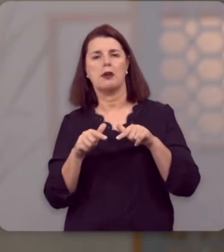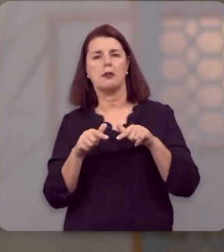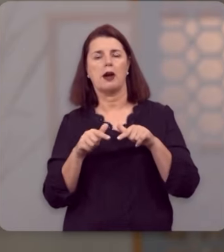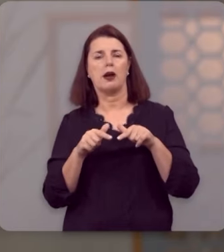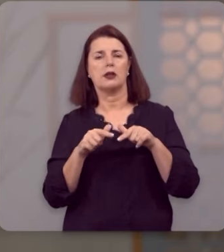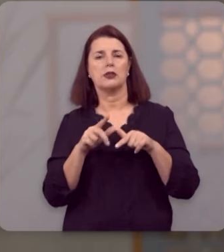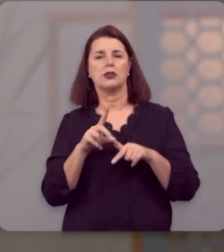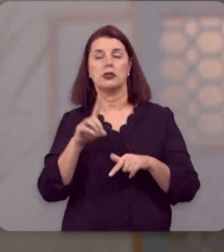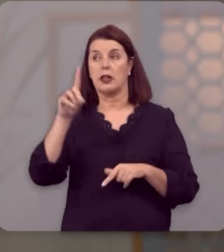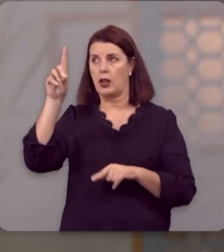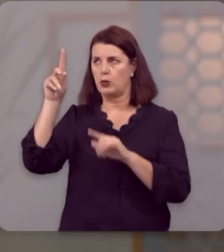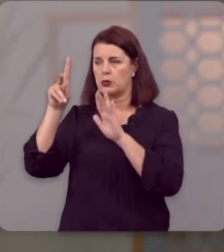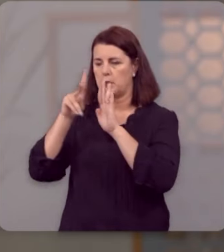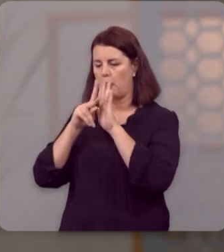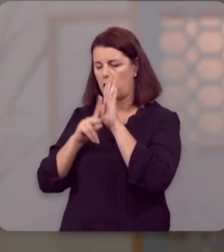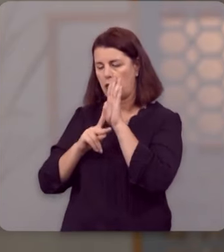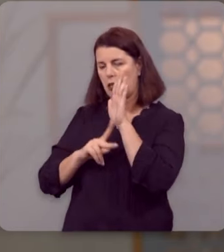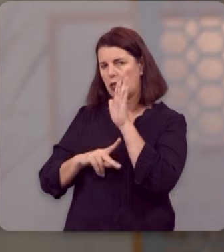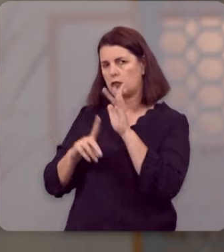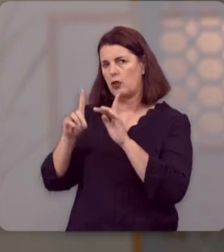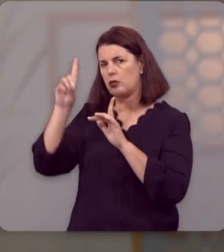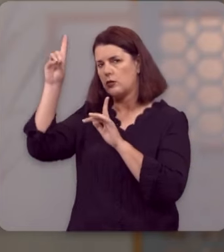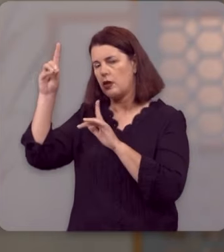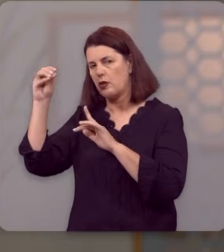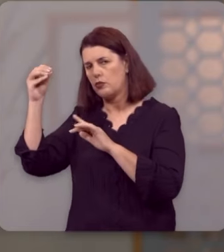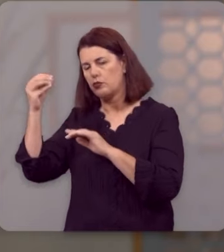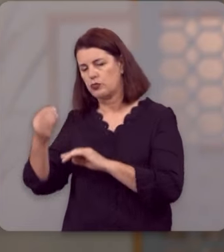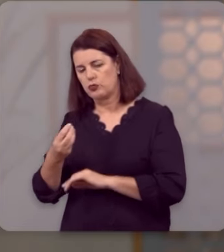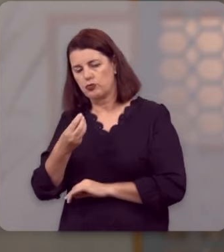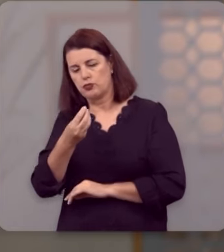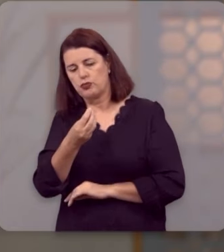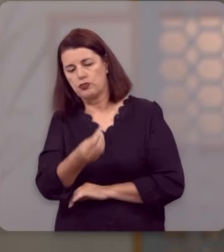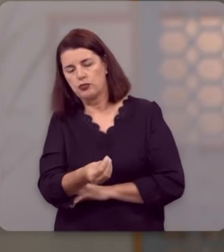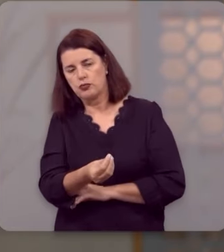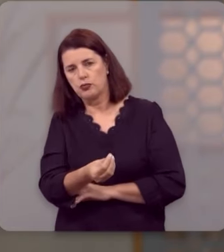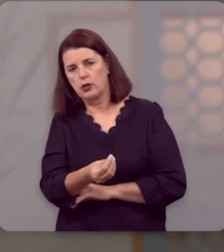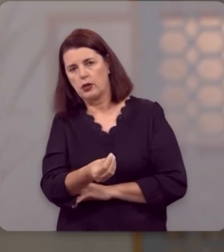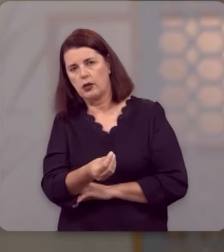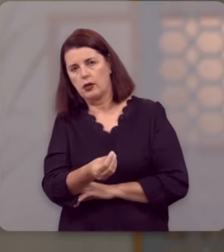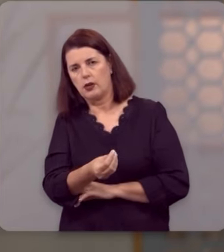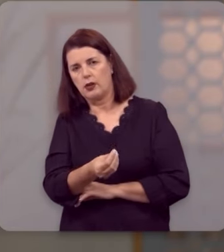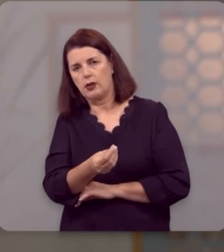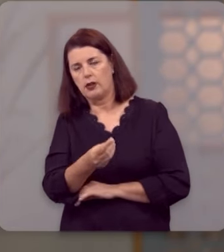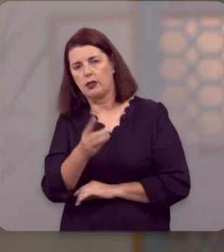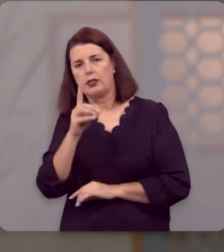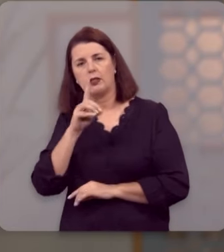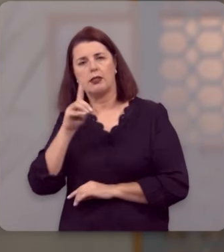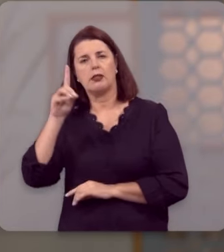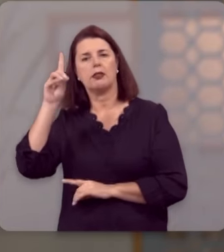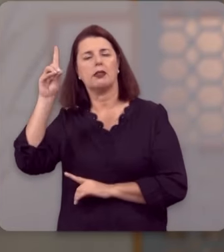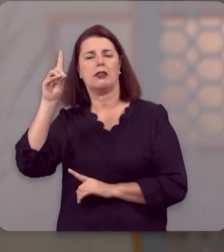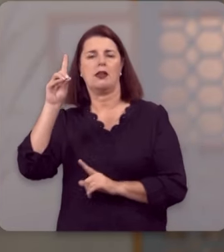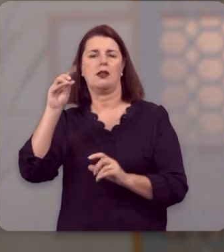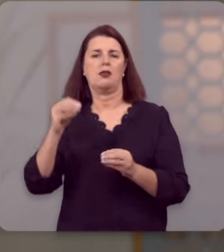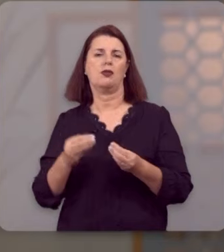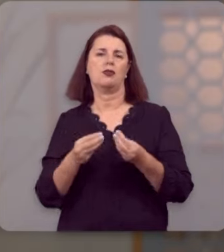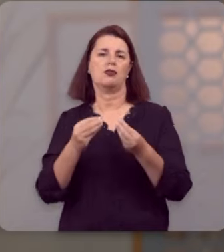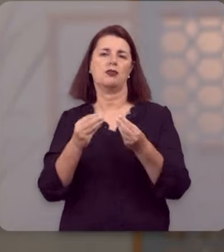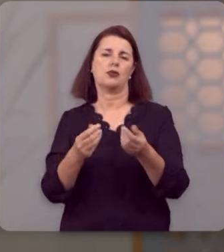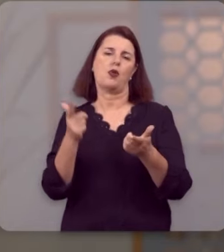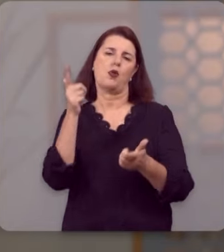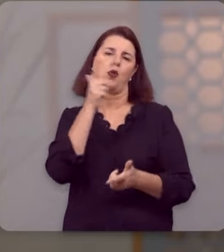Foi Deus quem planejou, é Deus quem executa, é Deus quem